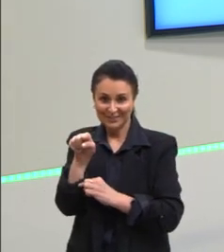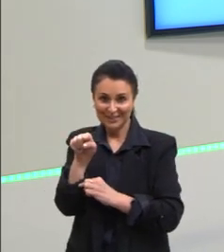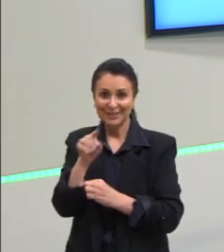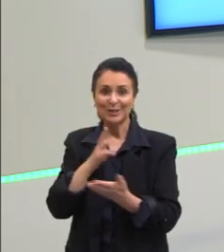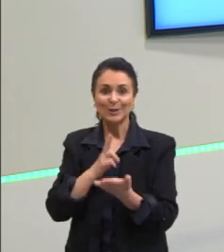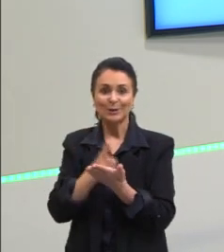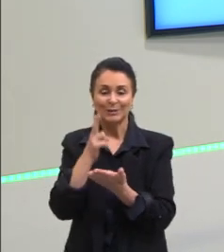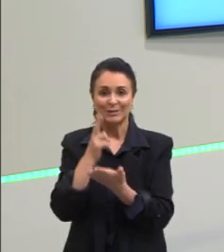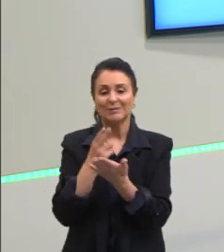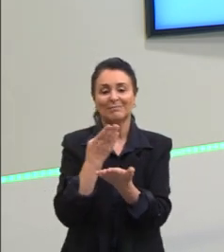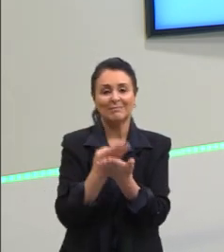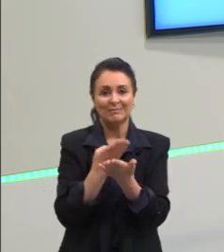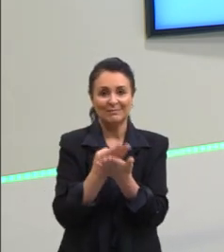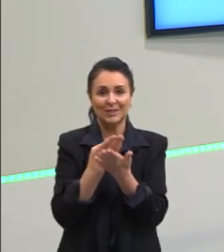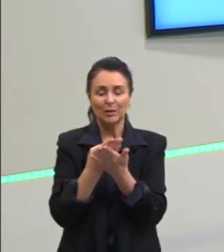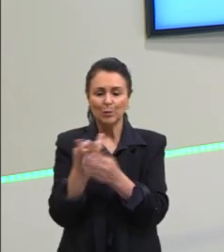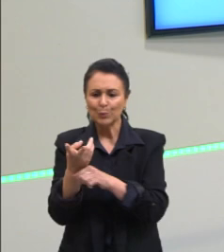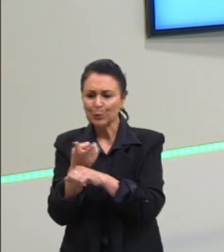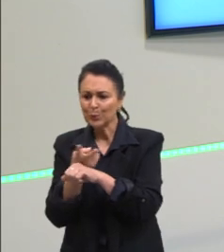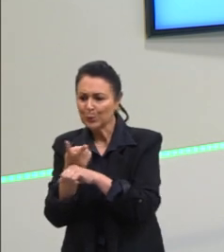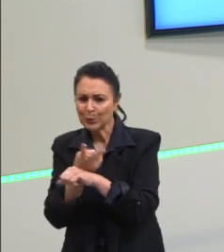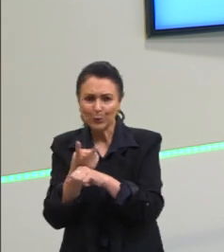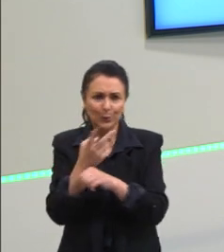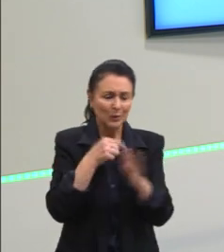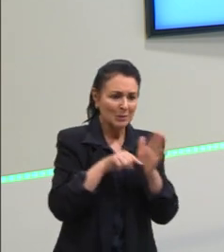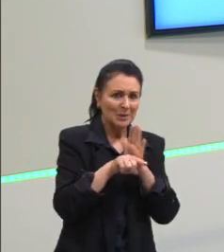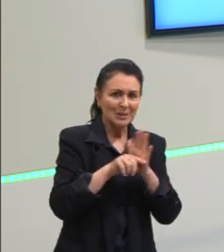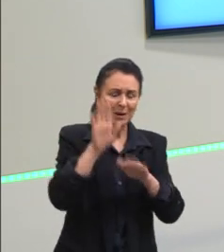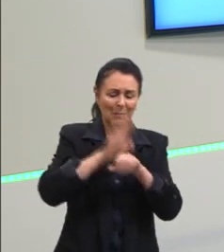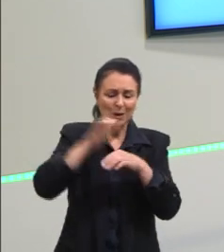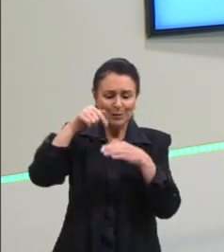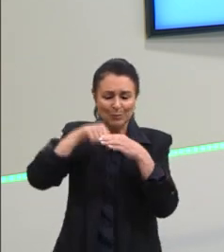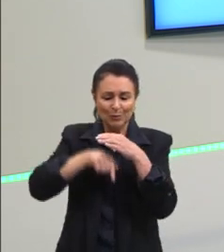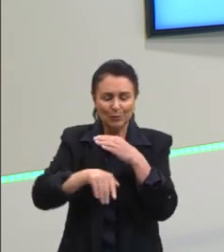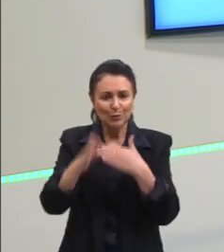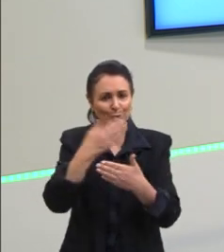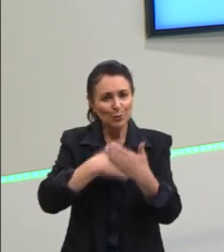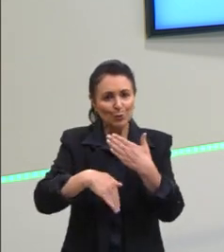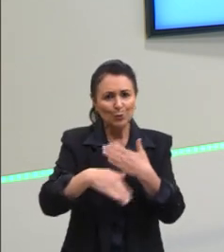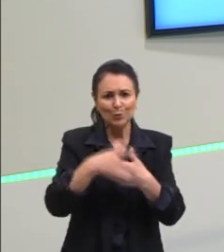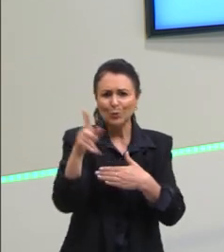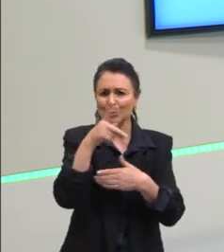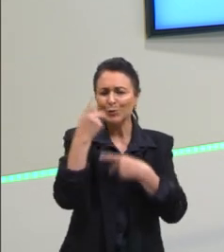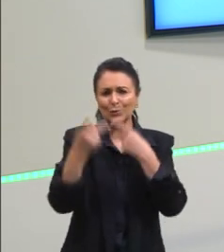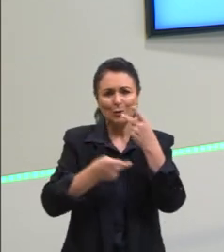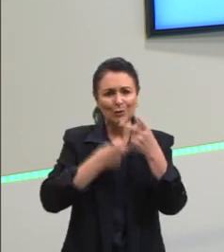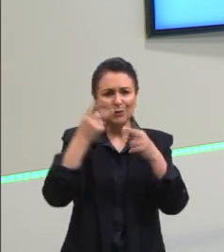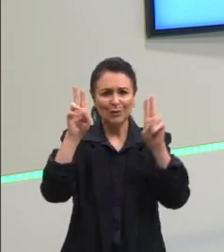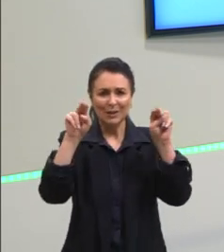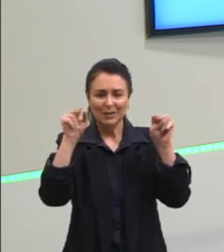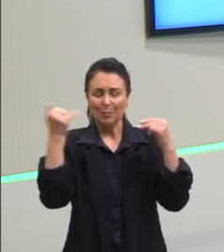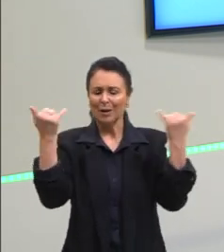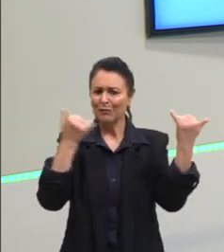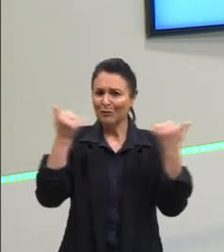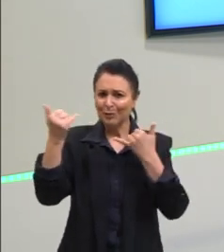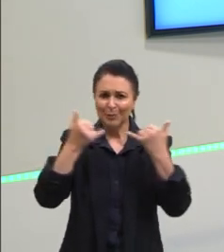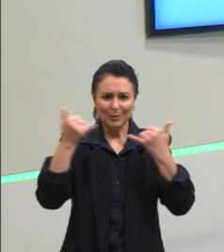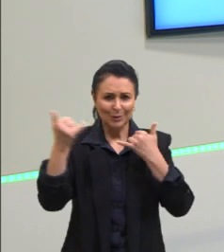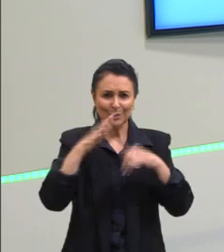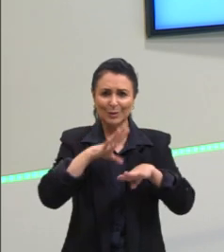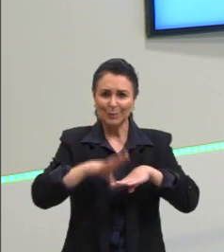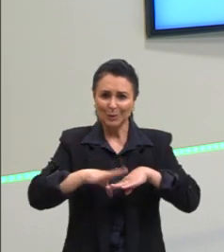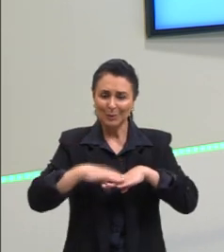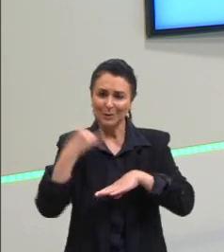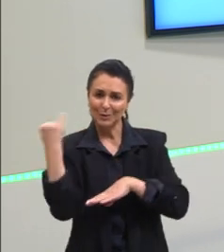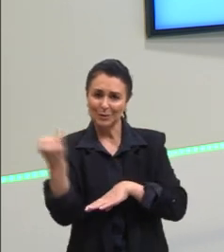continuem os estudos, busquem pesquisar mais sobre tudo que a gente cita aqui sobre algumas informações e estabeleçam,